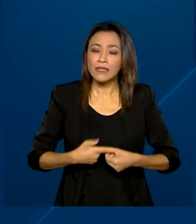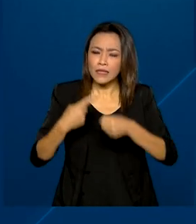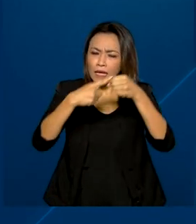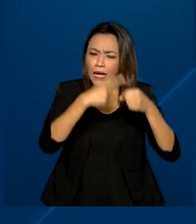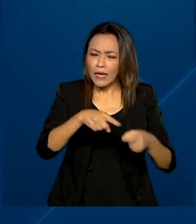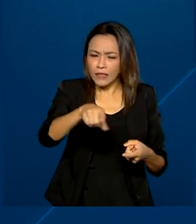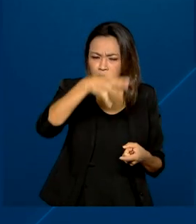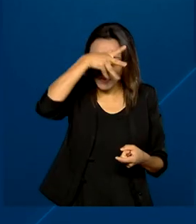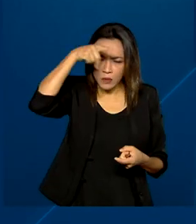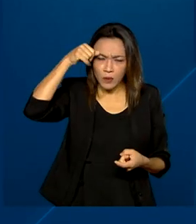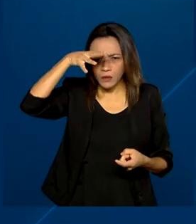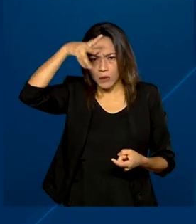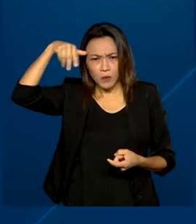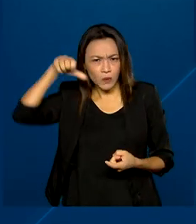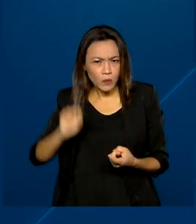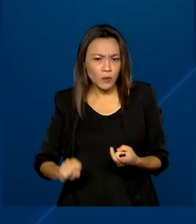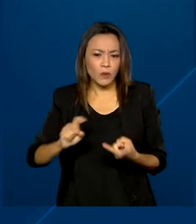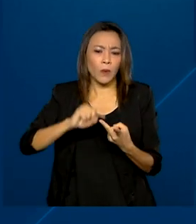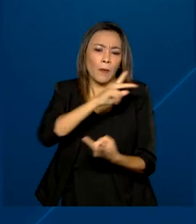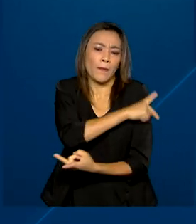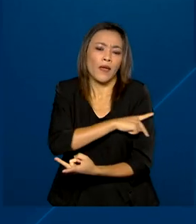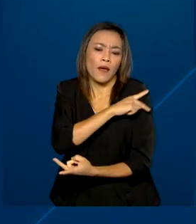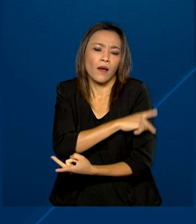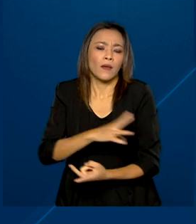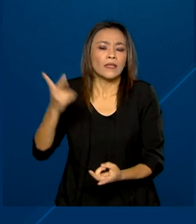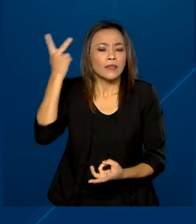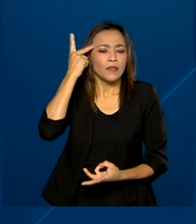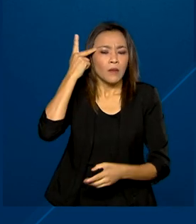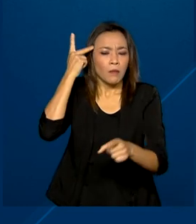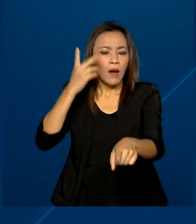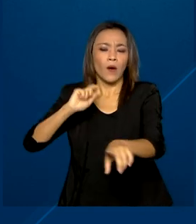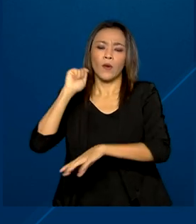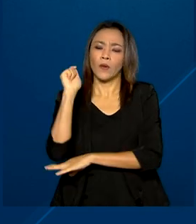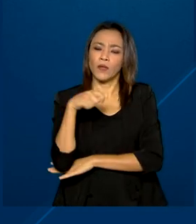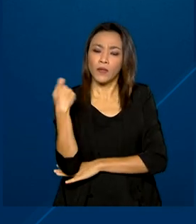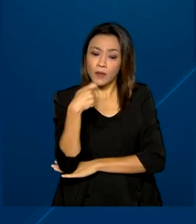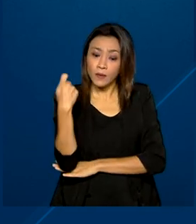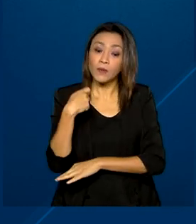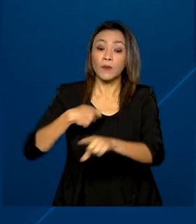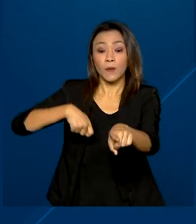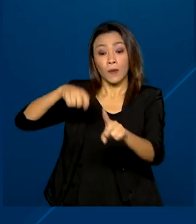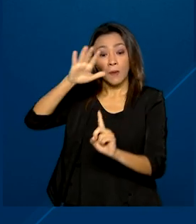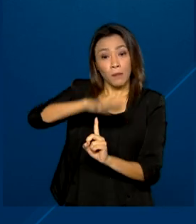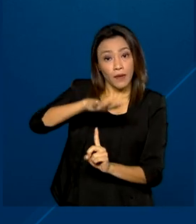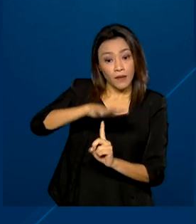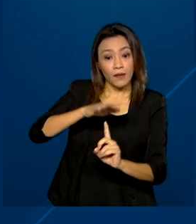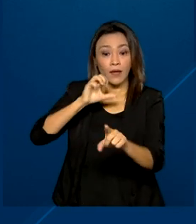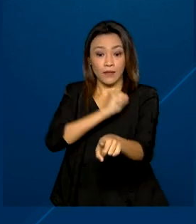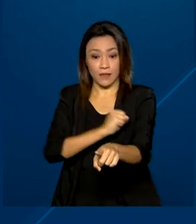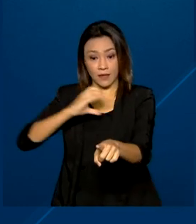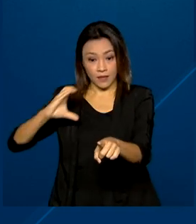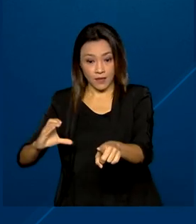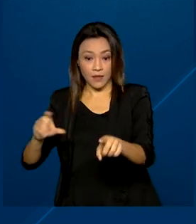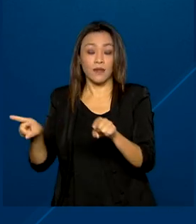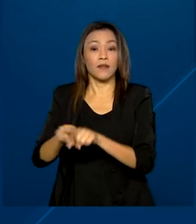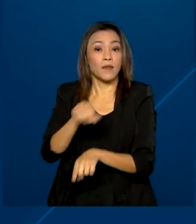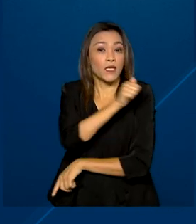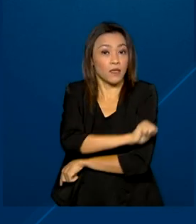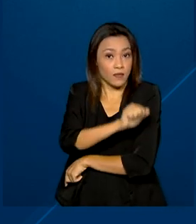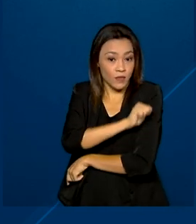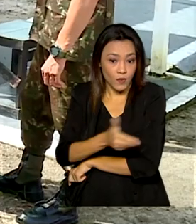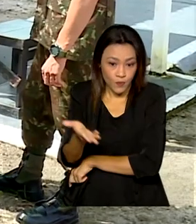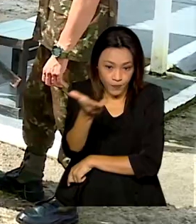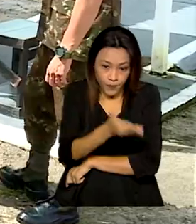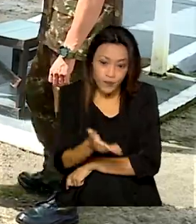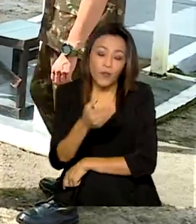Mato Grosso, Mato Grosso do Sul, Piauí, São Paulo, Rio Grande do Sul, Paraná, Santa Catarina e Rio de Janeiro.